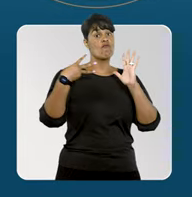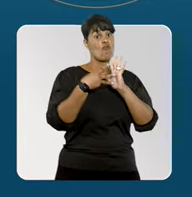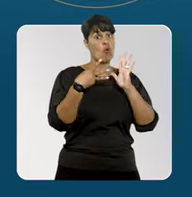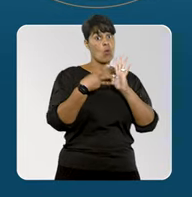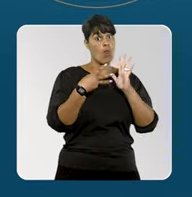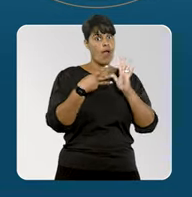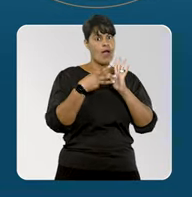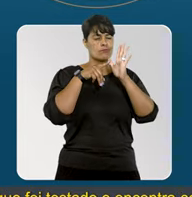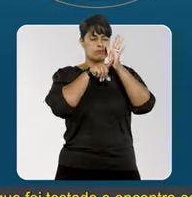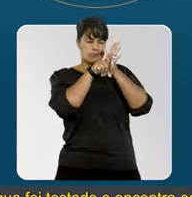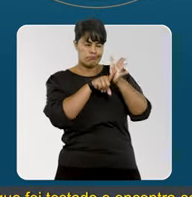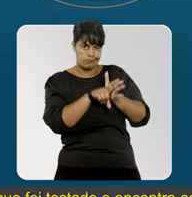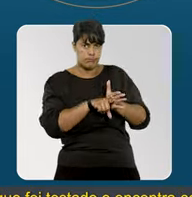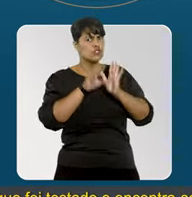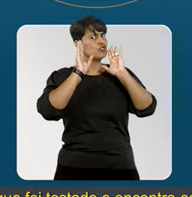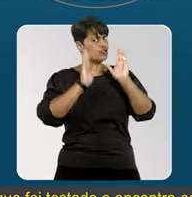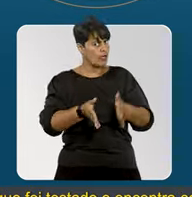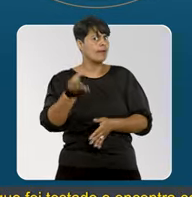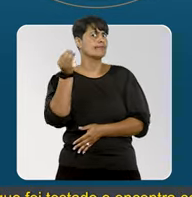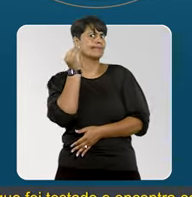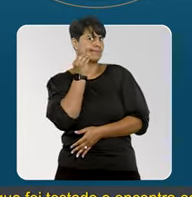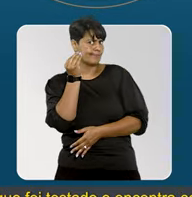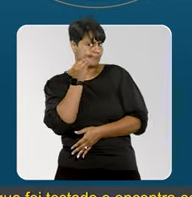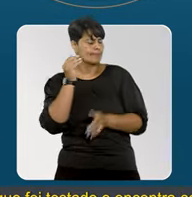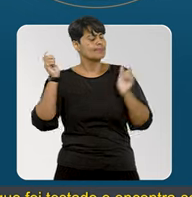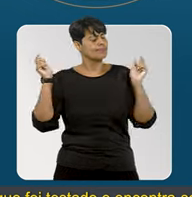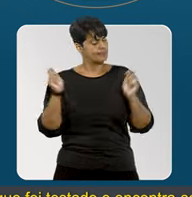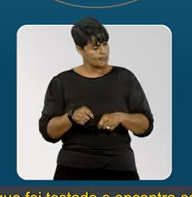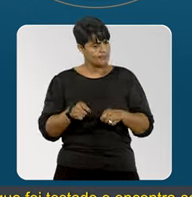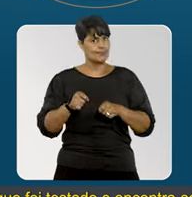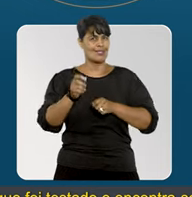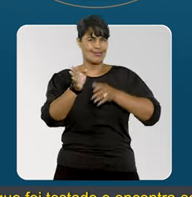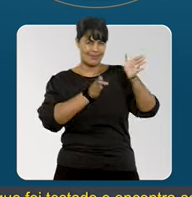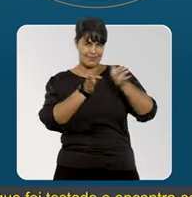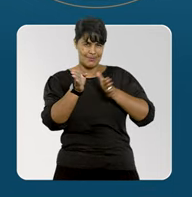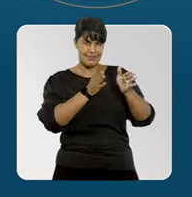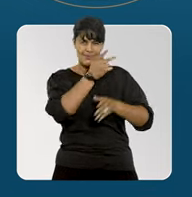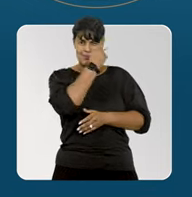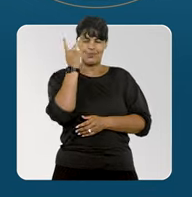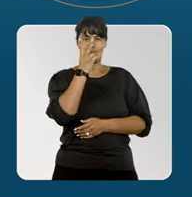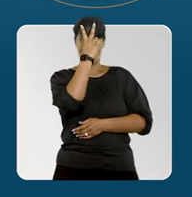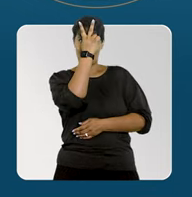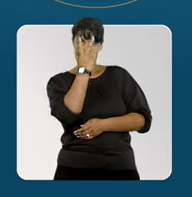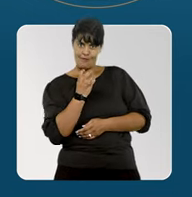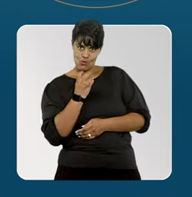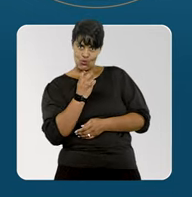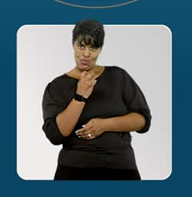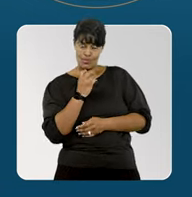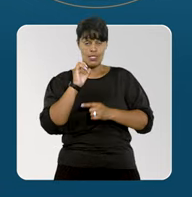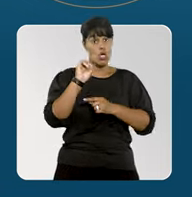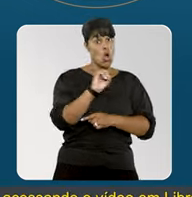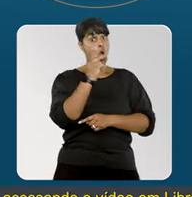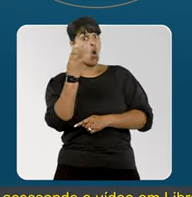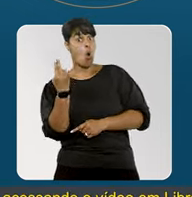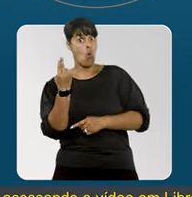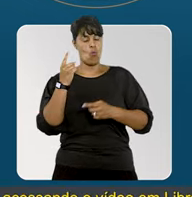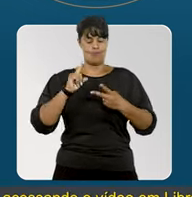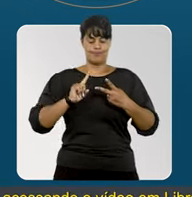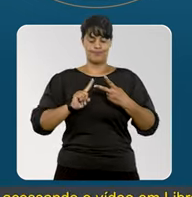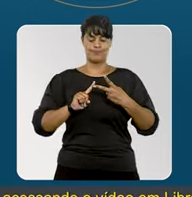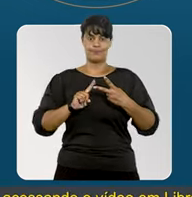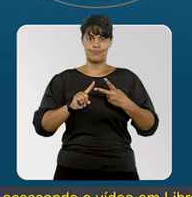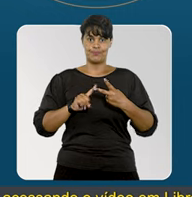formulário de pesquisa que foi testado e encontra-se acessível para as pessoas com deficiência visual completa ou